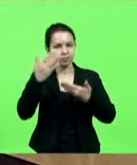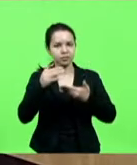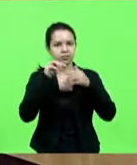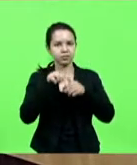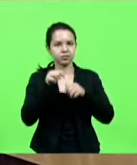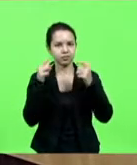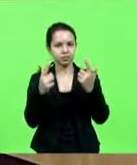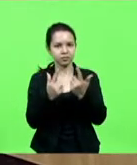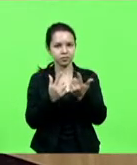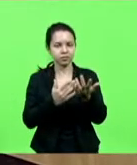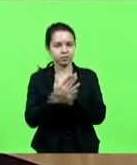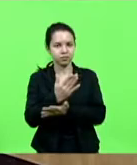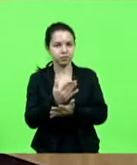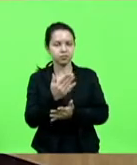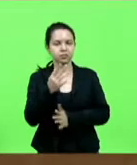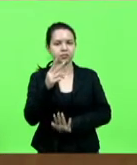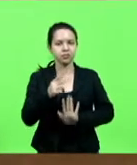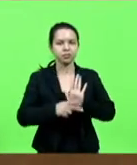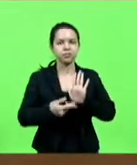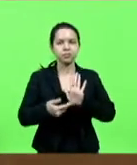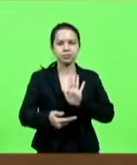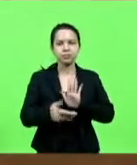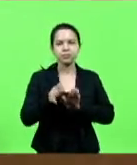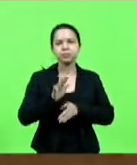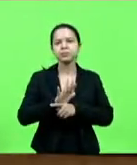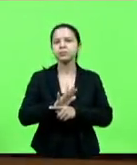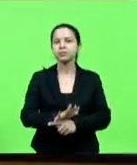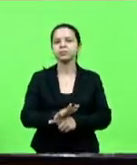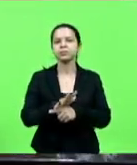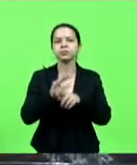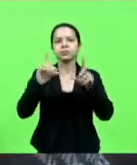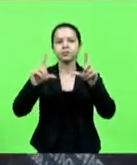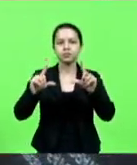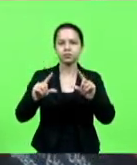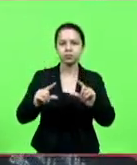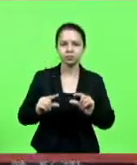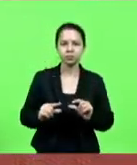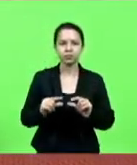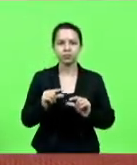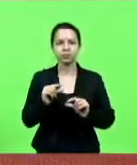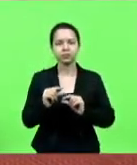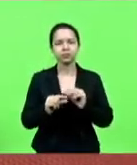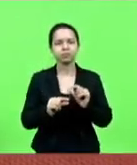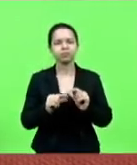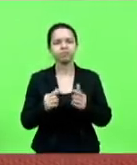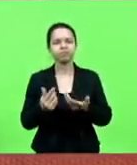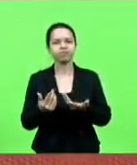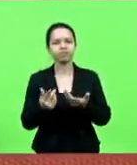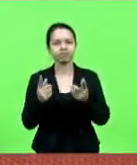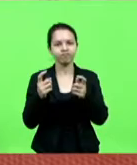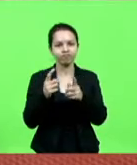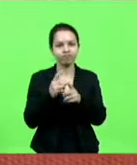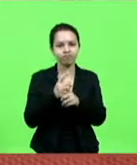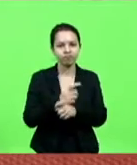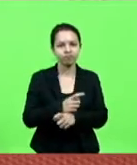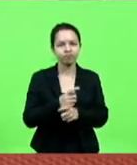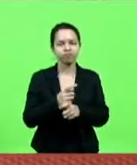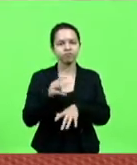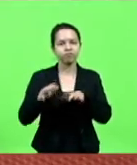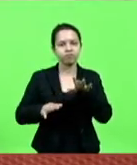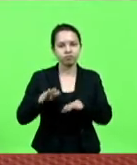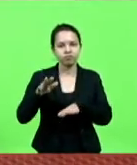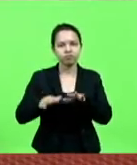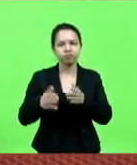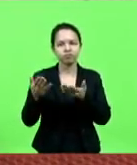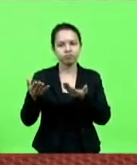projeto, que vai ajudar a minimizar um pouco a situação difícil que passa muitas vezes nos hospitais,